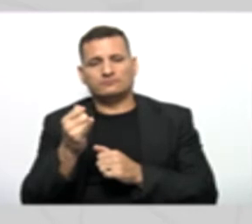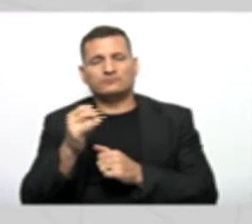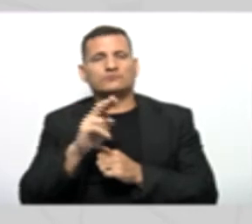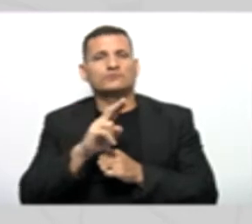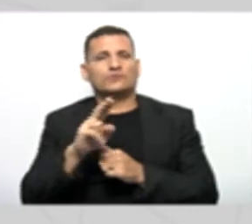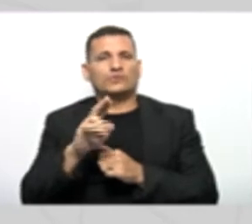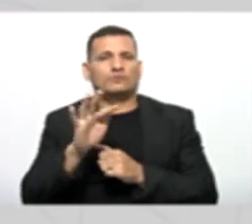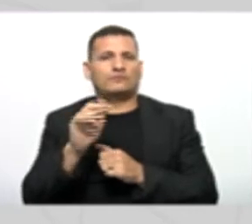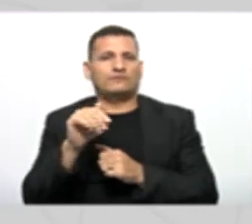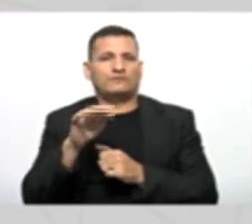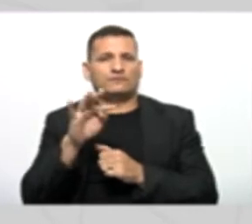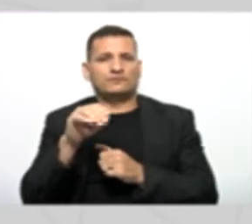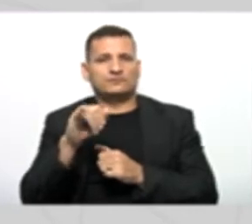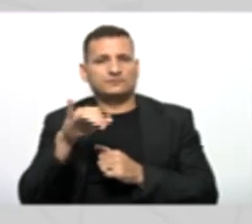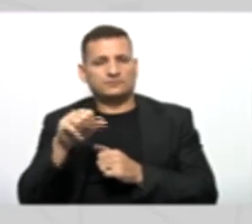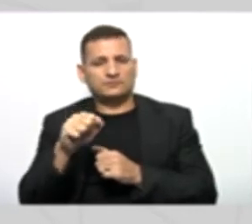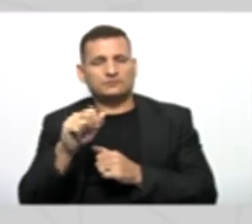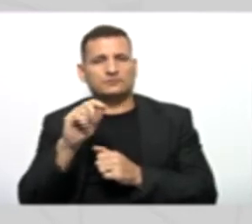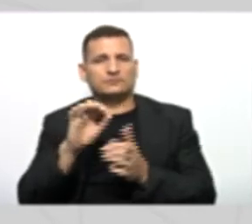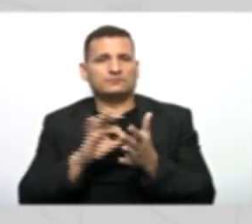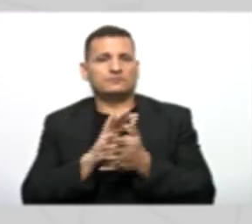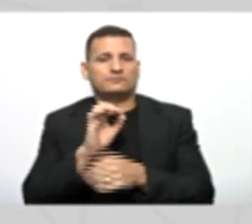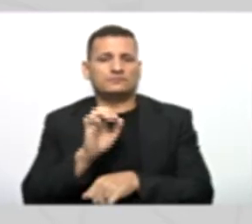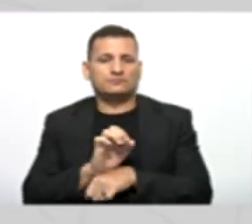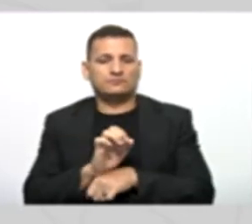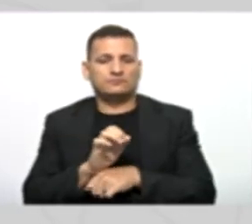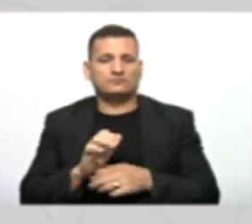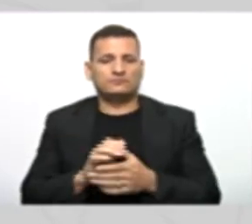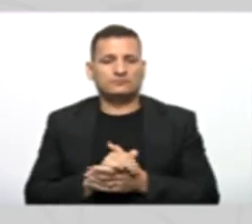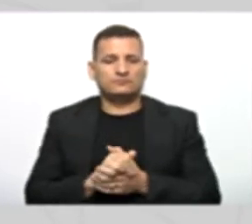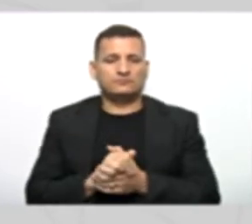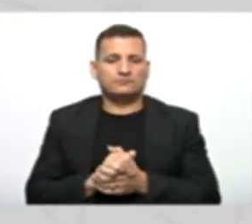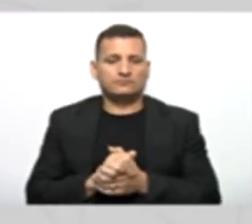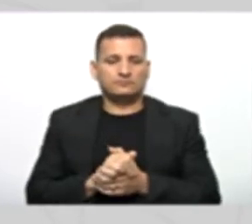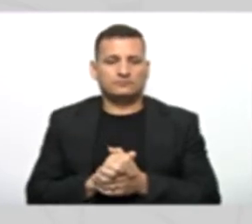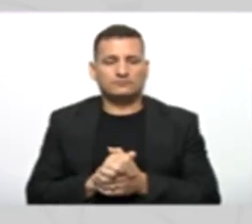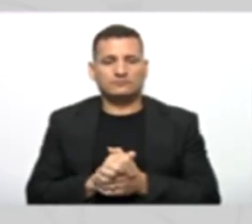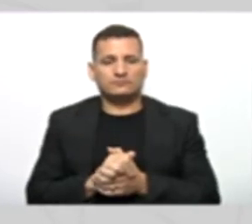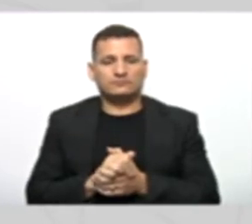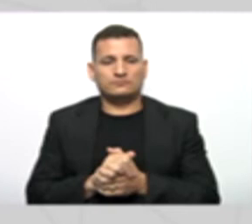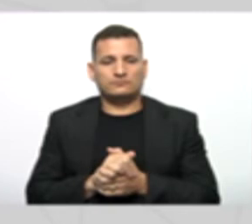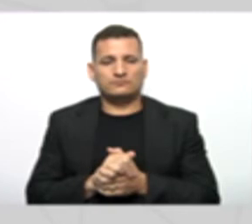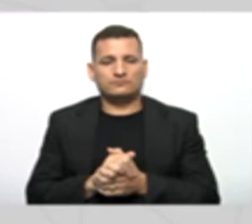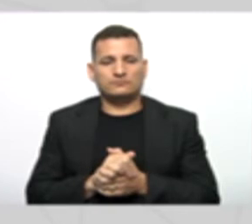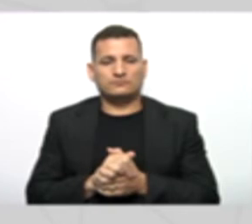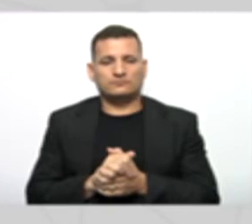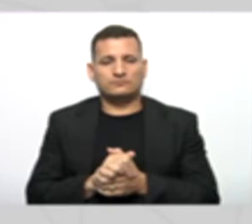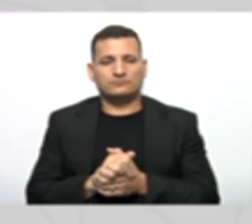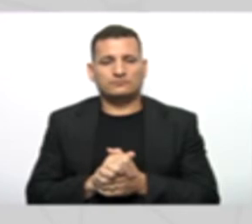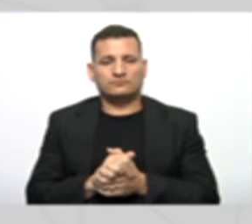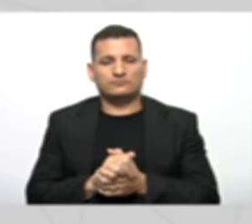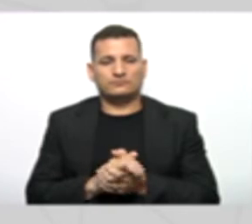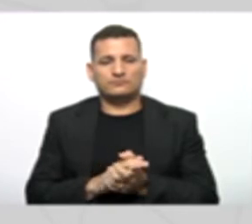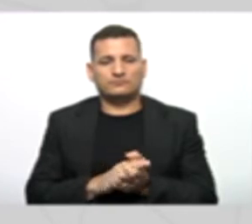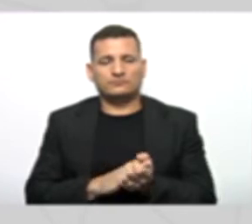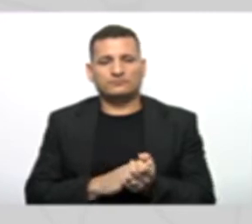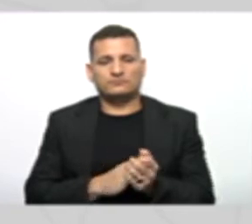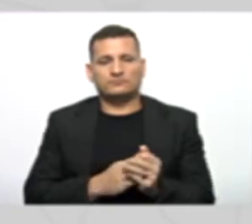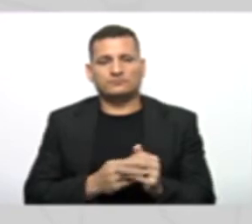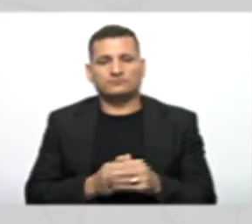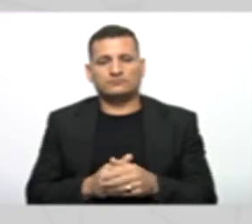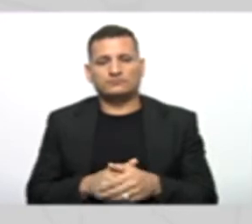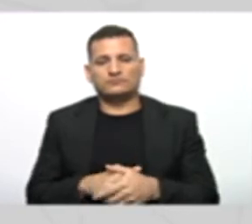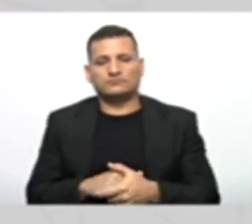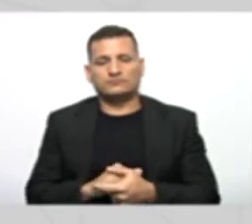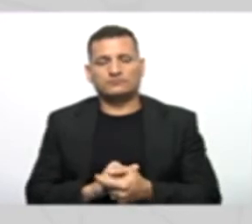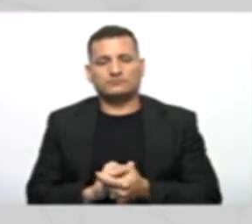pela inscrição estadual Então o que nós fazemos? Eu vou apagar Esse último trecho aqui Que nós escrevemos